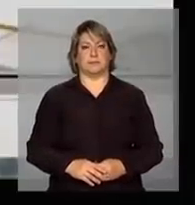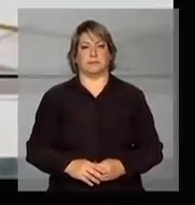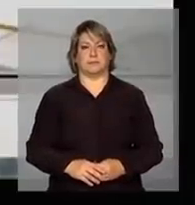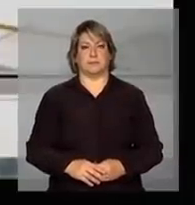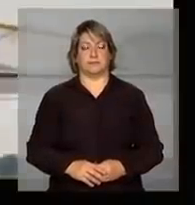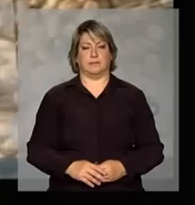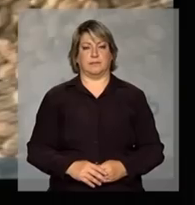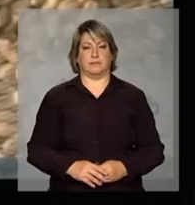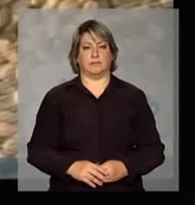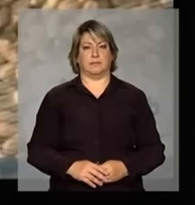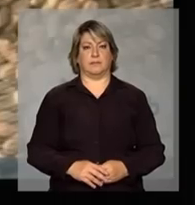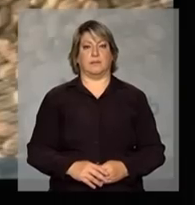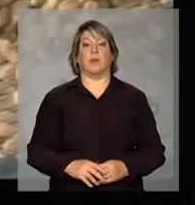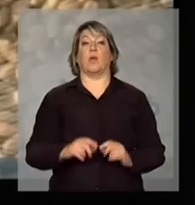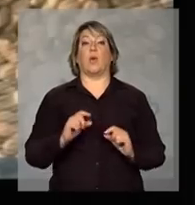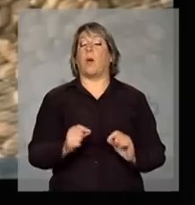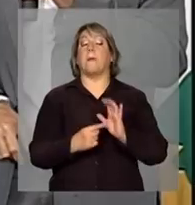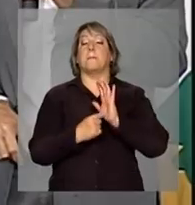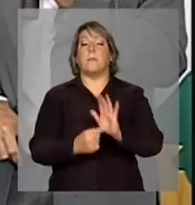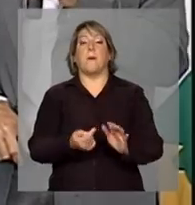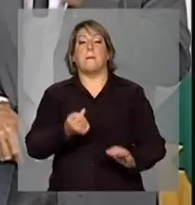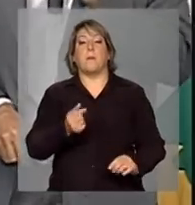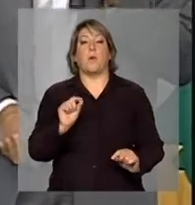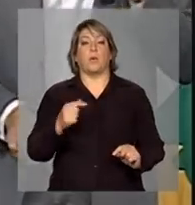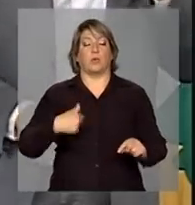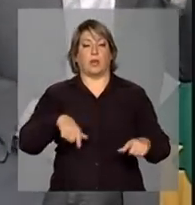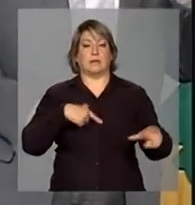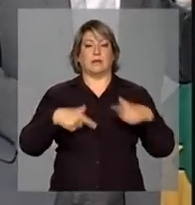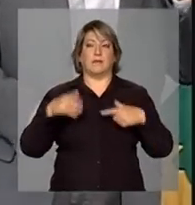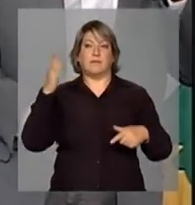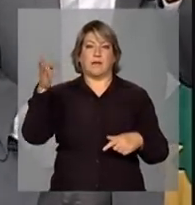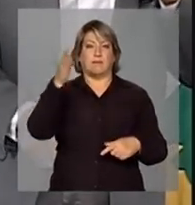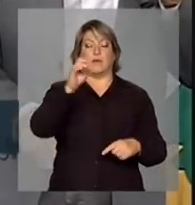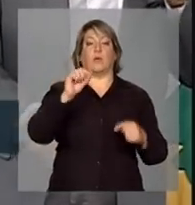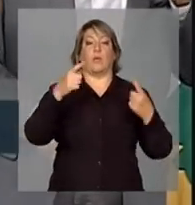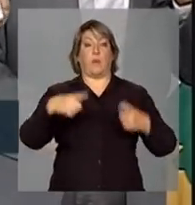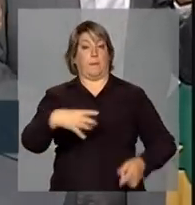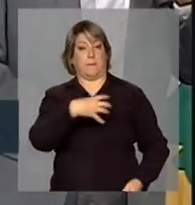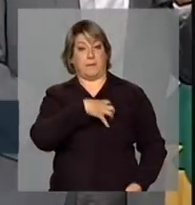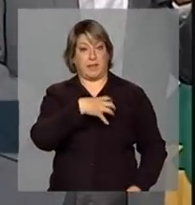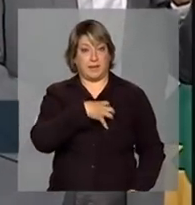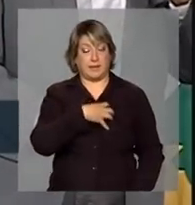Para mostrar um pouquinho do que foi o nosso trabalho feito em campo na Bahia.